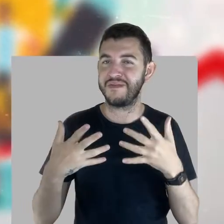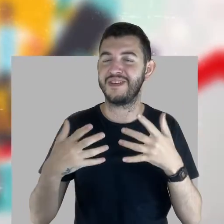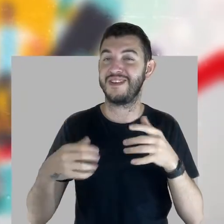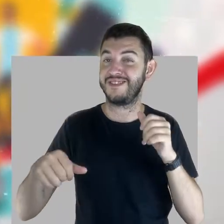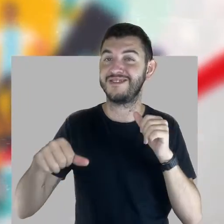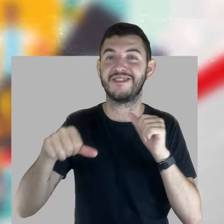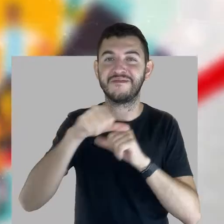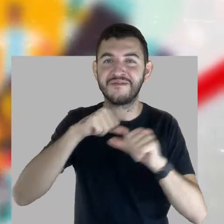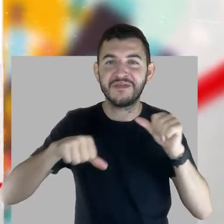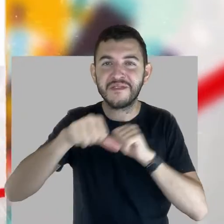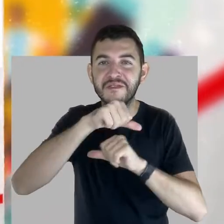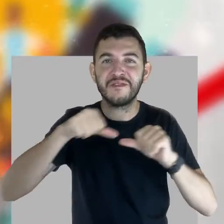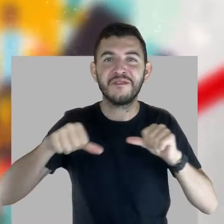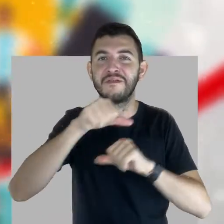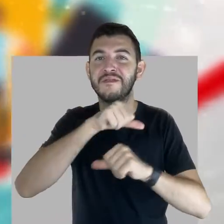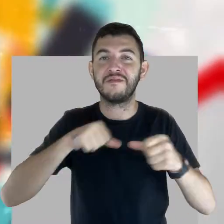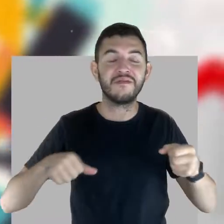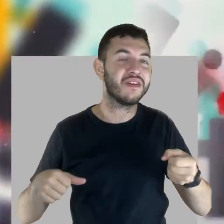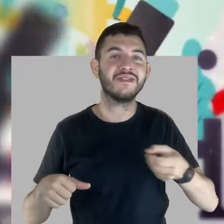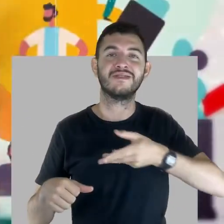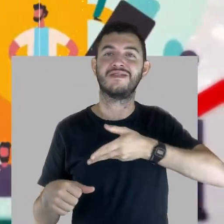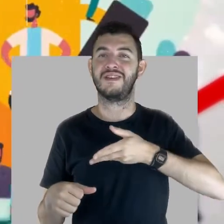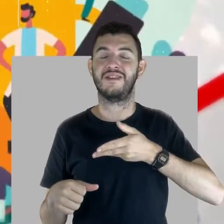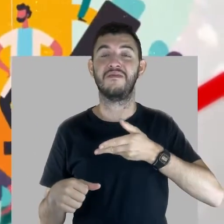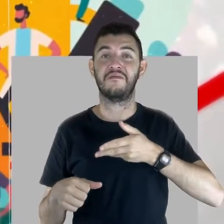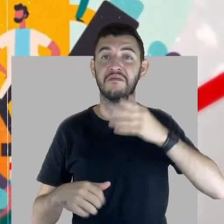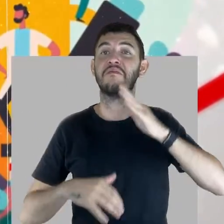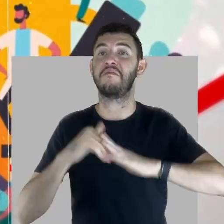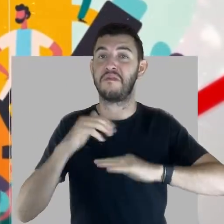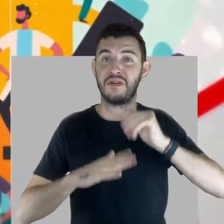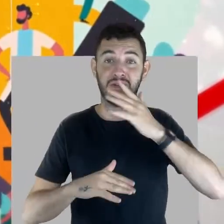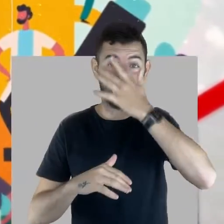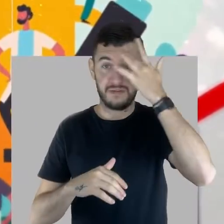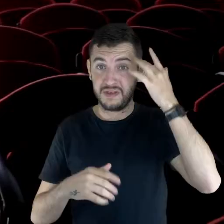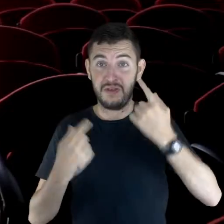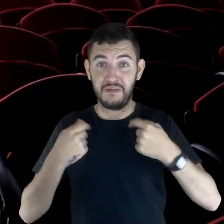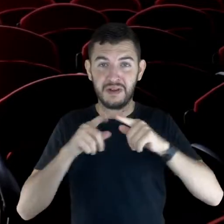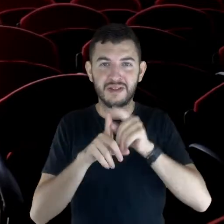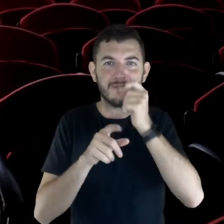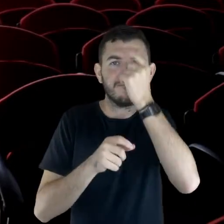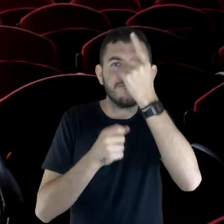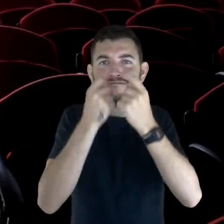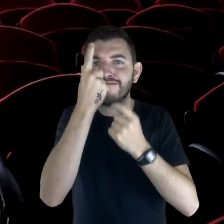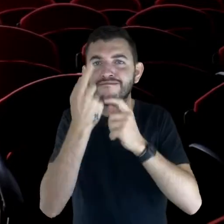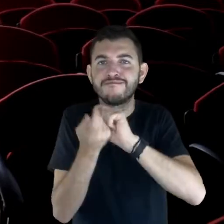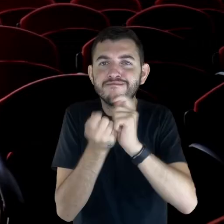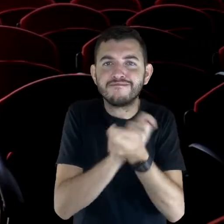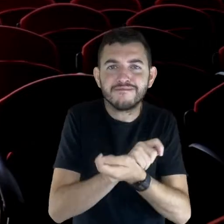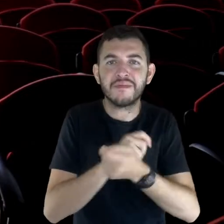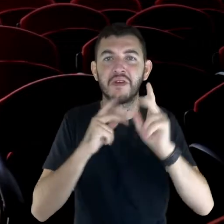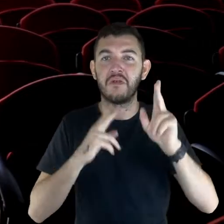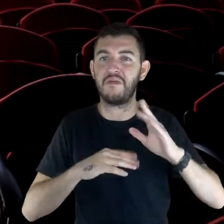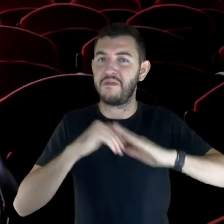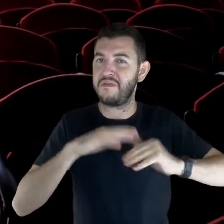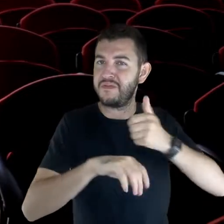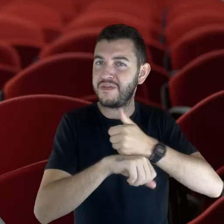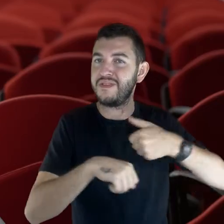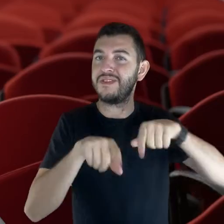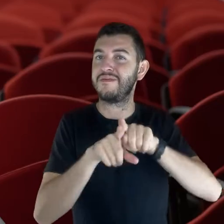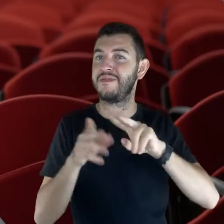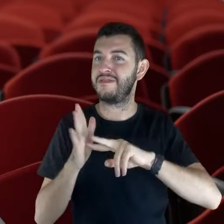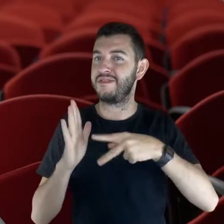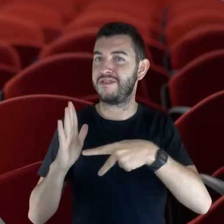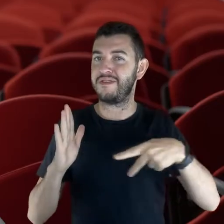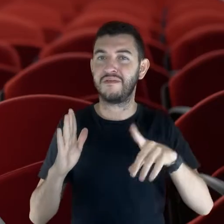Essa reinvenção que a gente está falando, ela aconteceu na prática. As pessoas tiveram que realmente se reinventar enquanto profissionais.